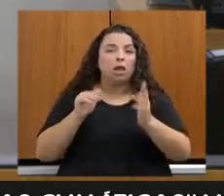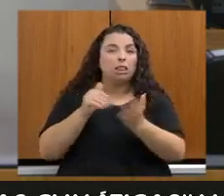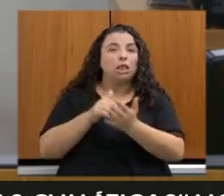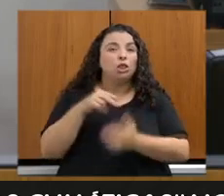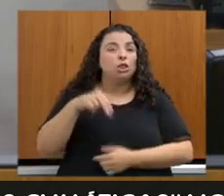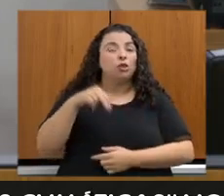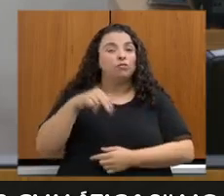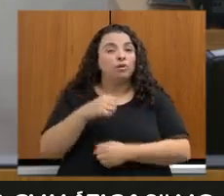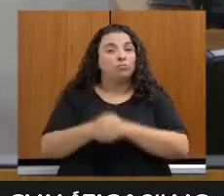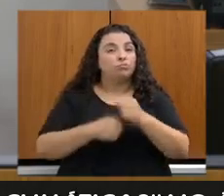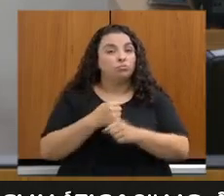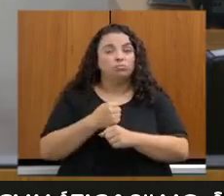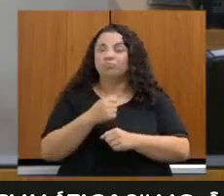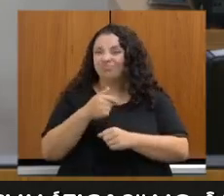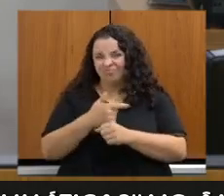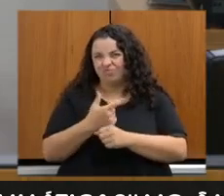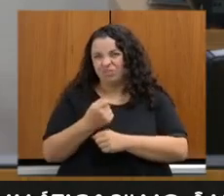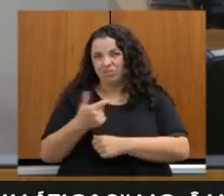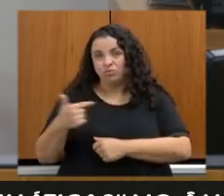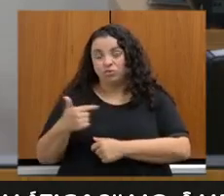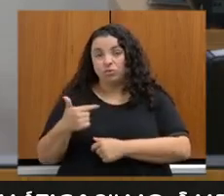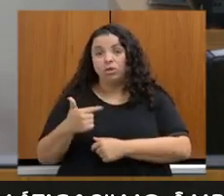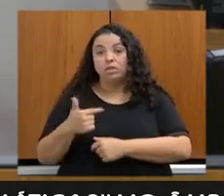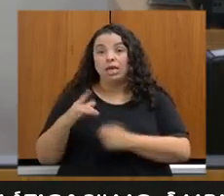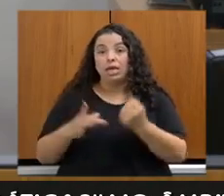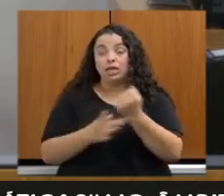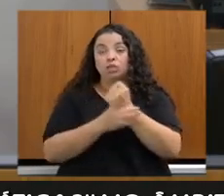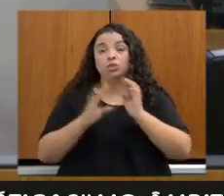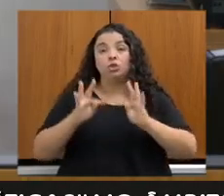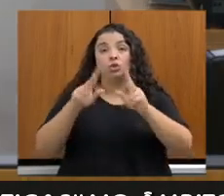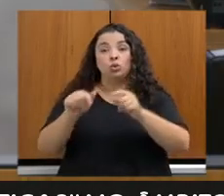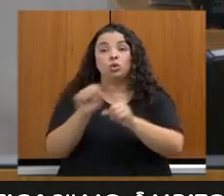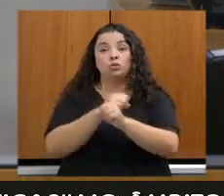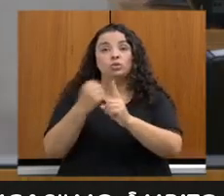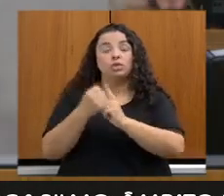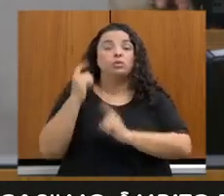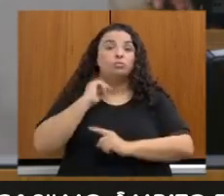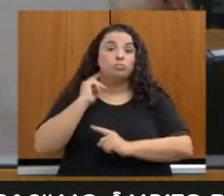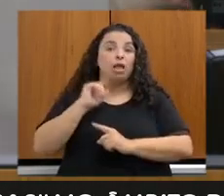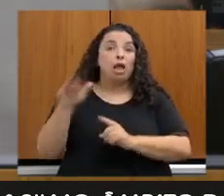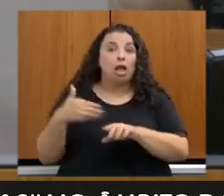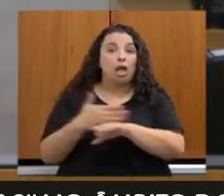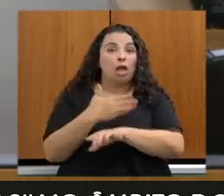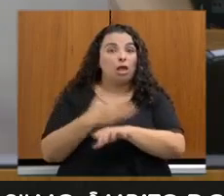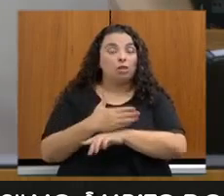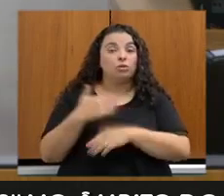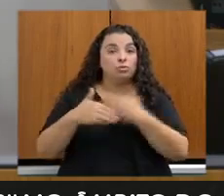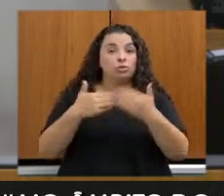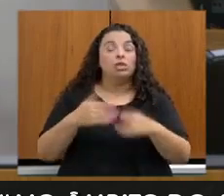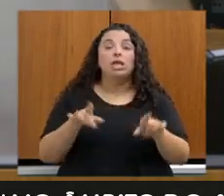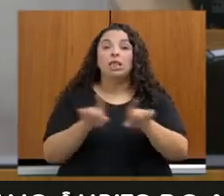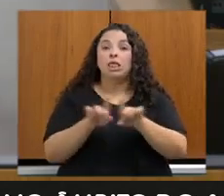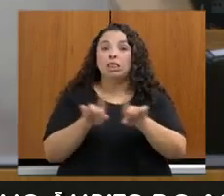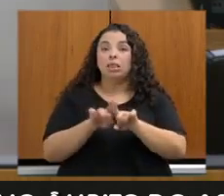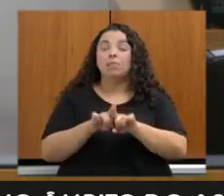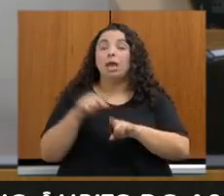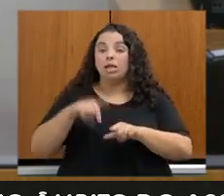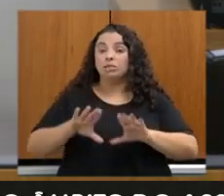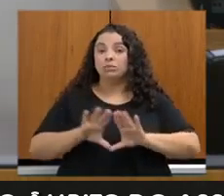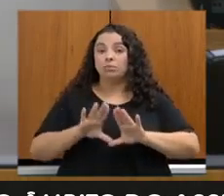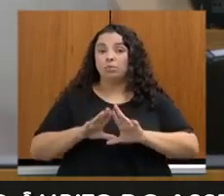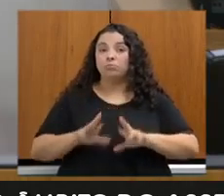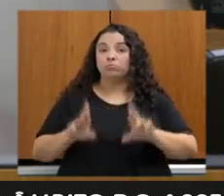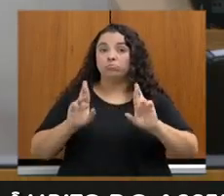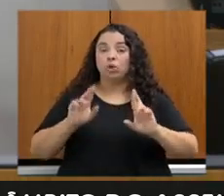sociedade mineira seja envolvida no processo. Afinal, também cabe ao Legislativo a função de fiscalização e de representação da